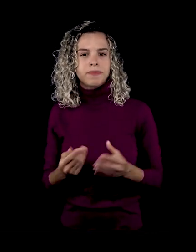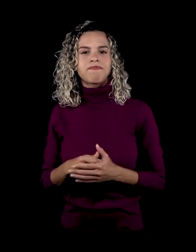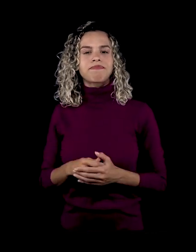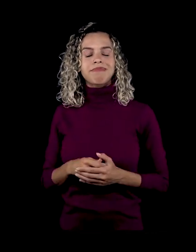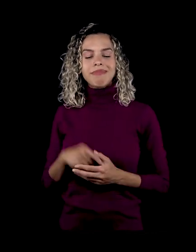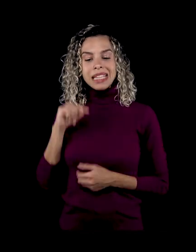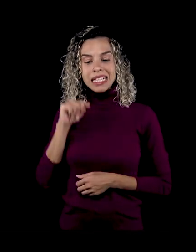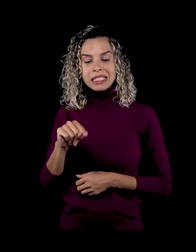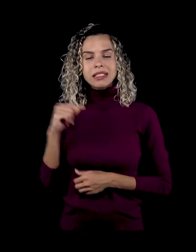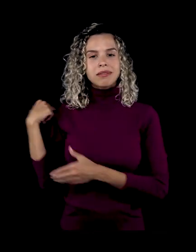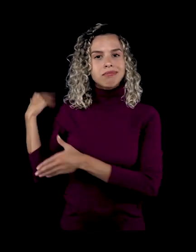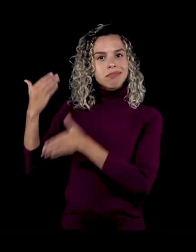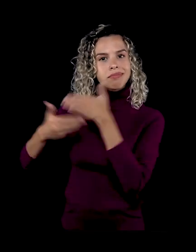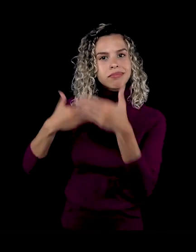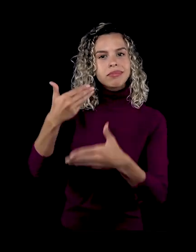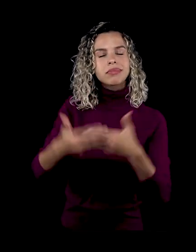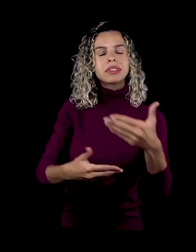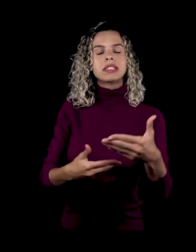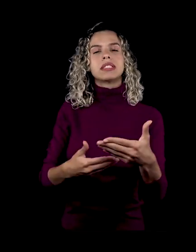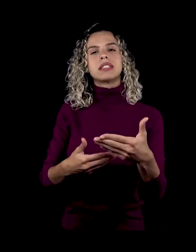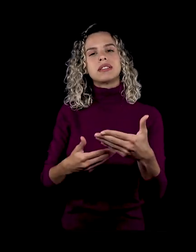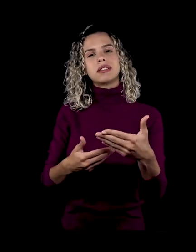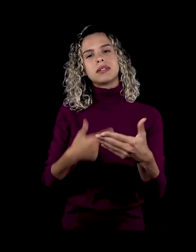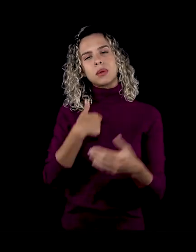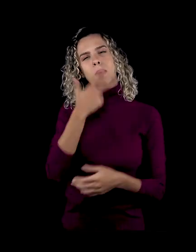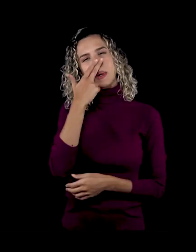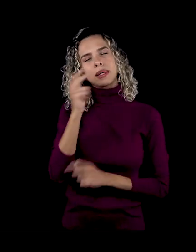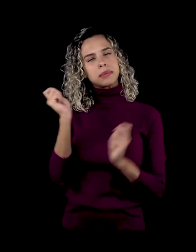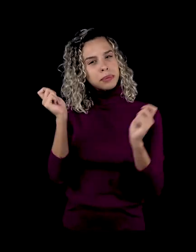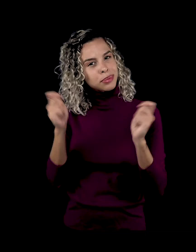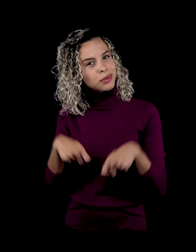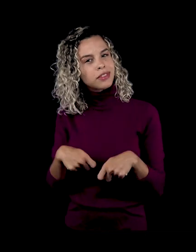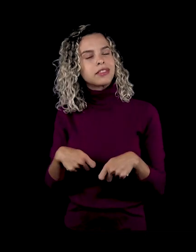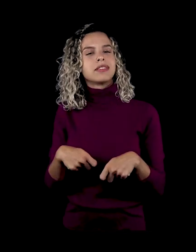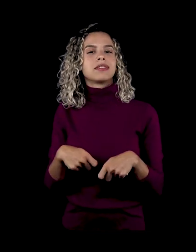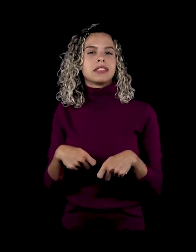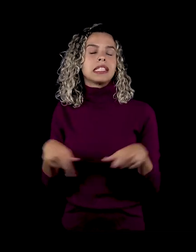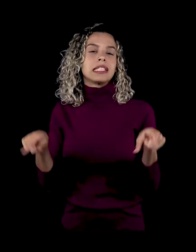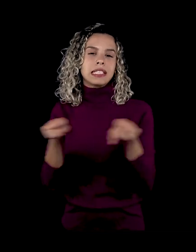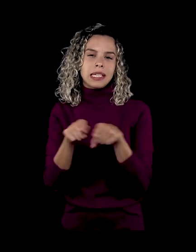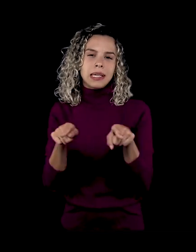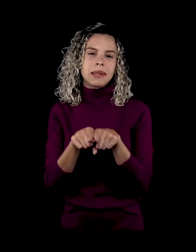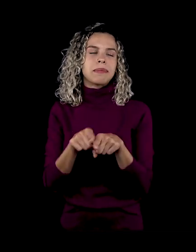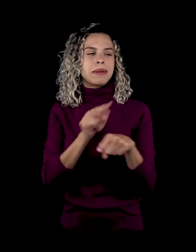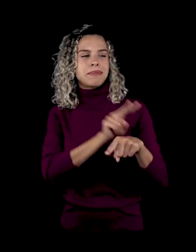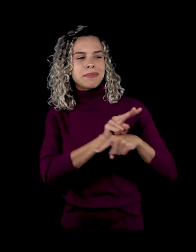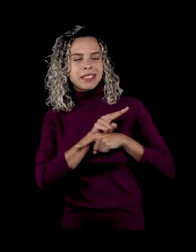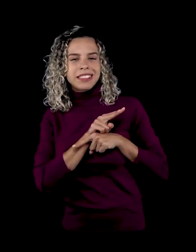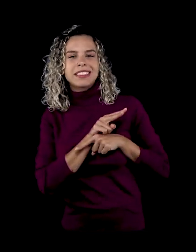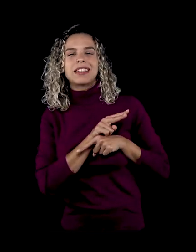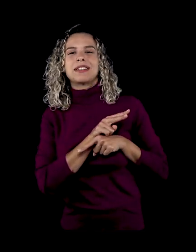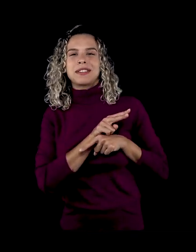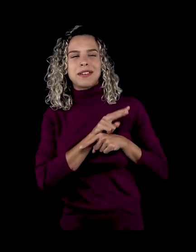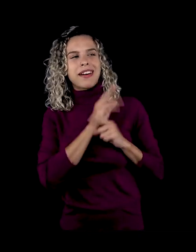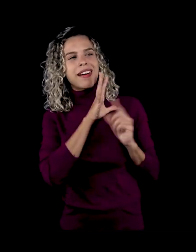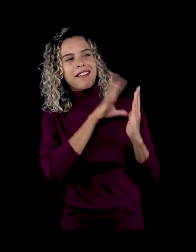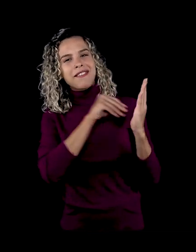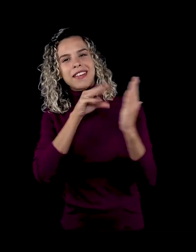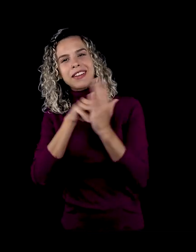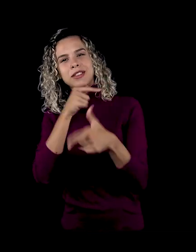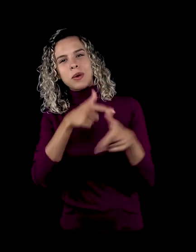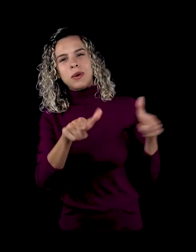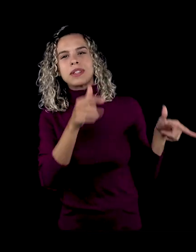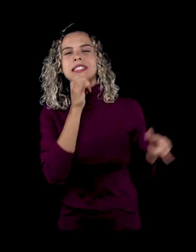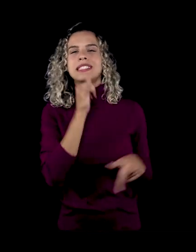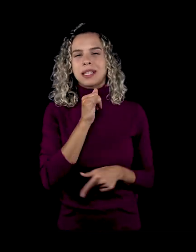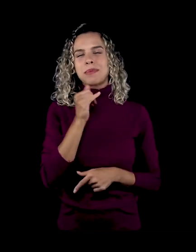trajeto é viável, também pegando emprestado de várias outras referências, como